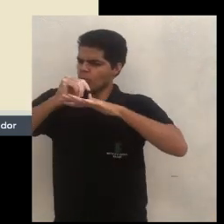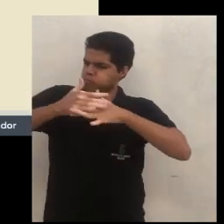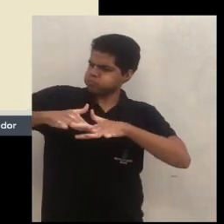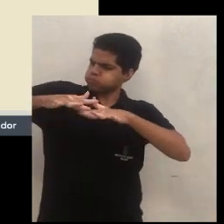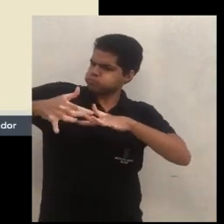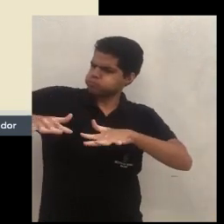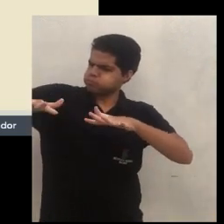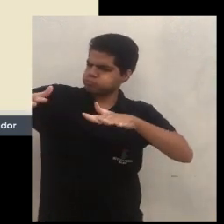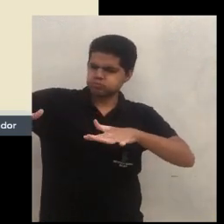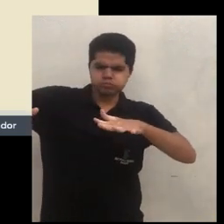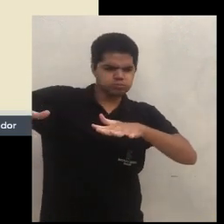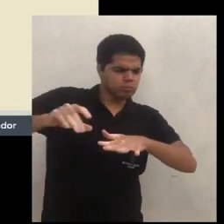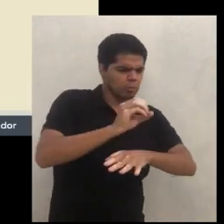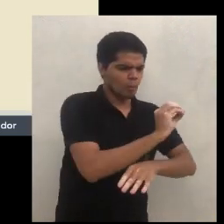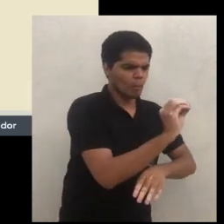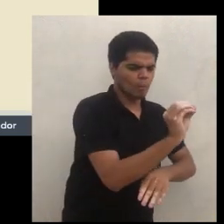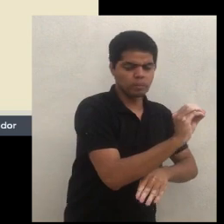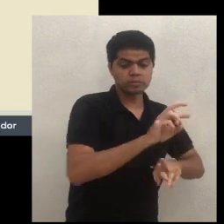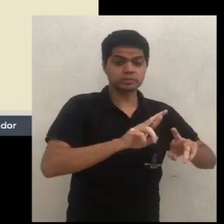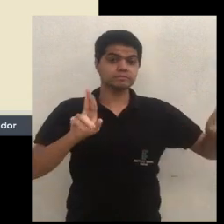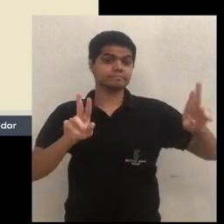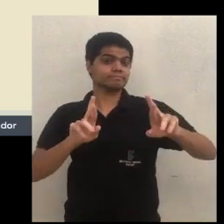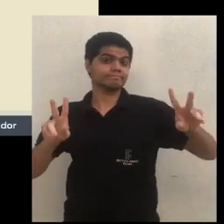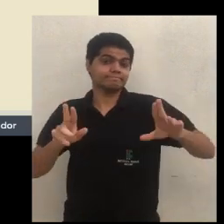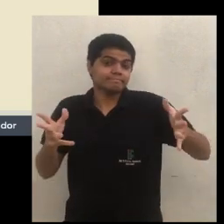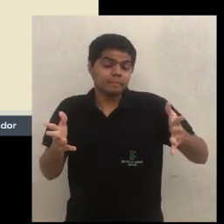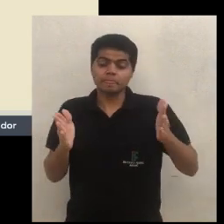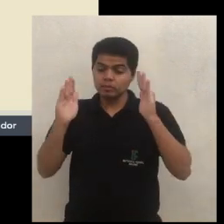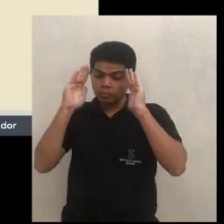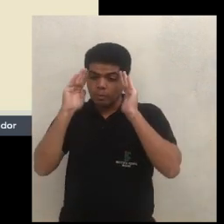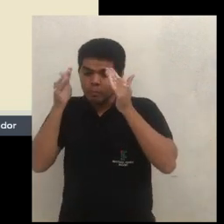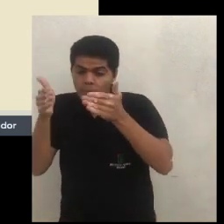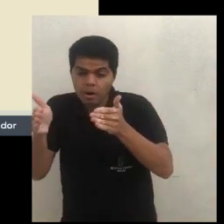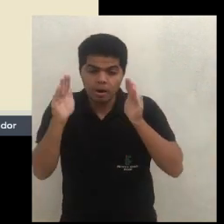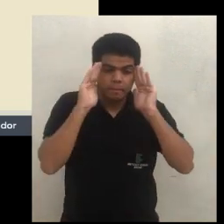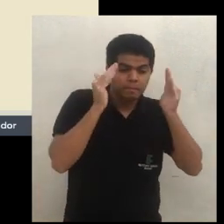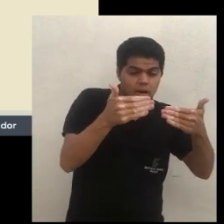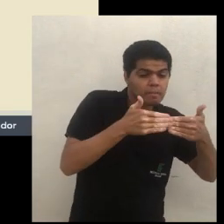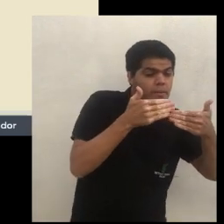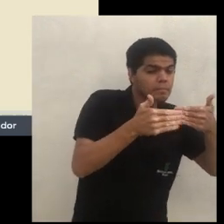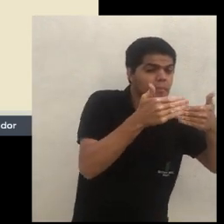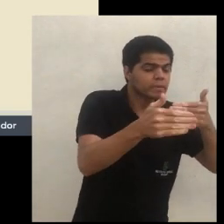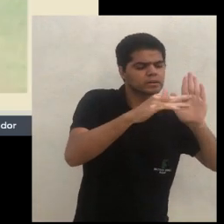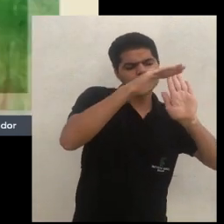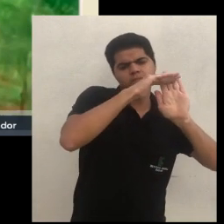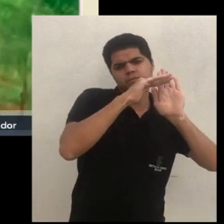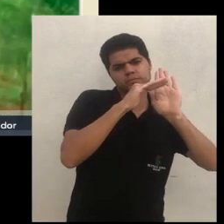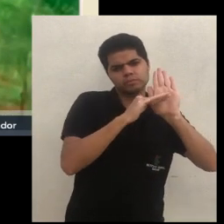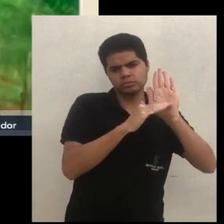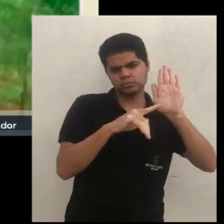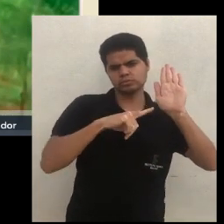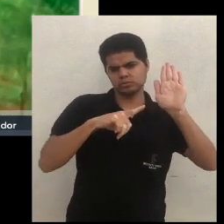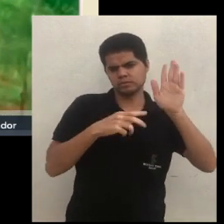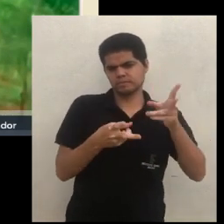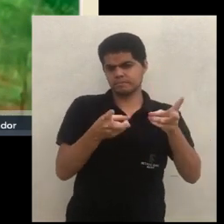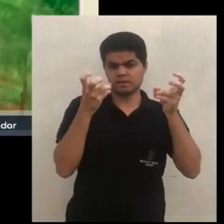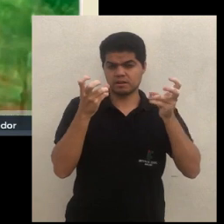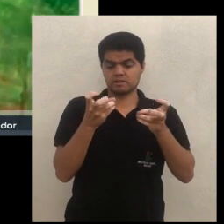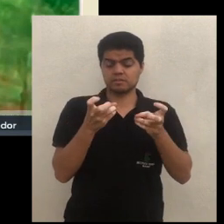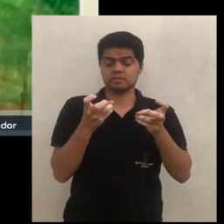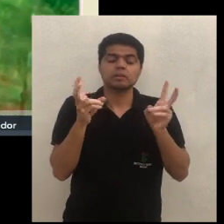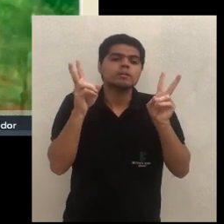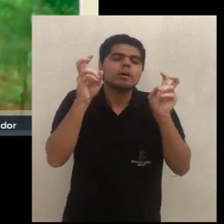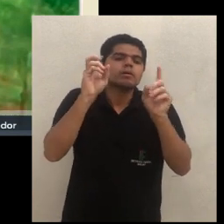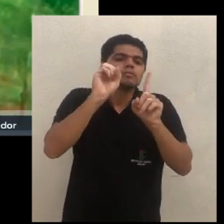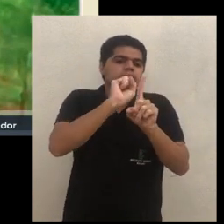o princípio que eu vou trabalhar nessa condição? Então é nesse aspecto, nesses pontos que nós vamos trabalhar. Então a gente tem um